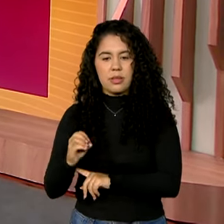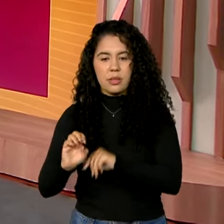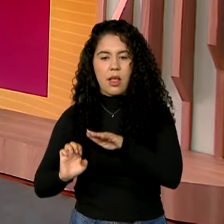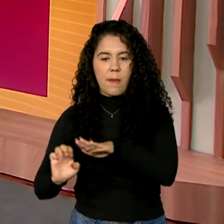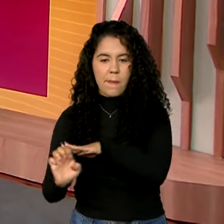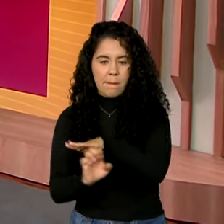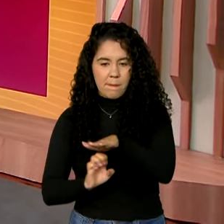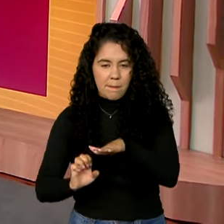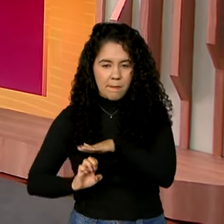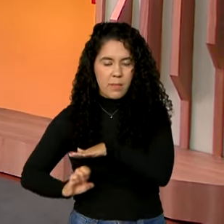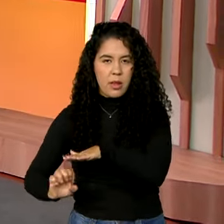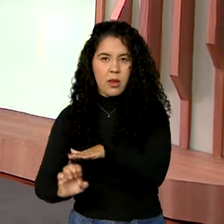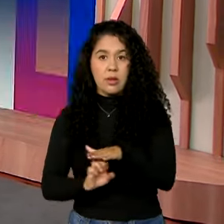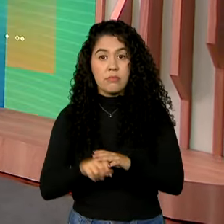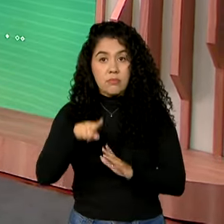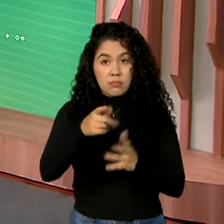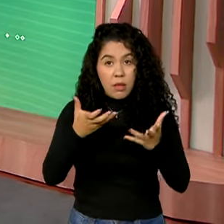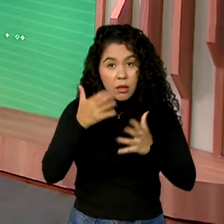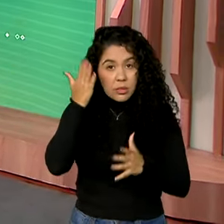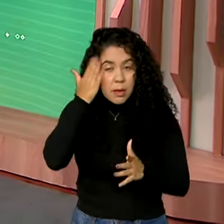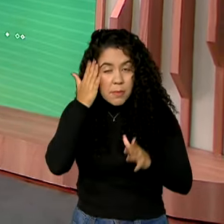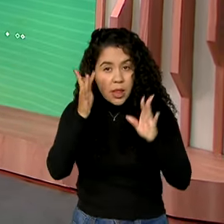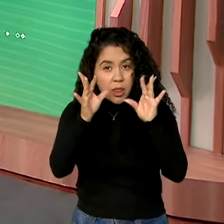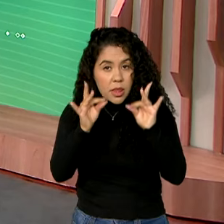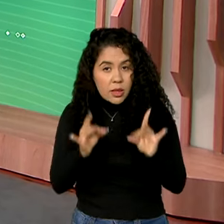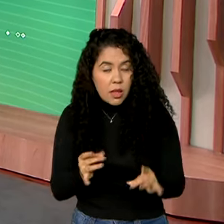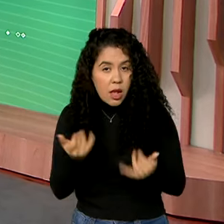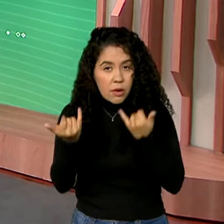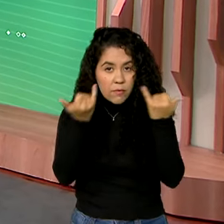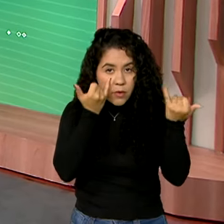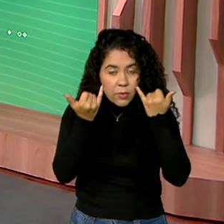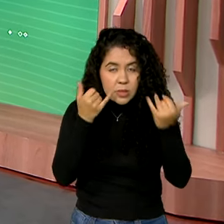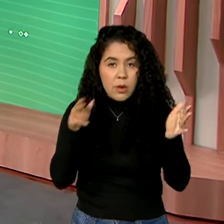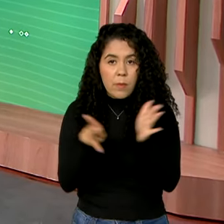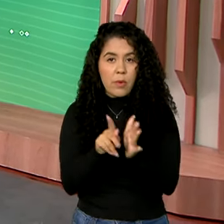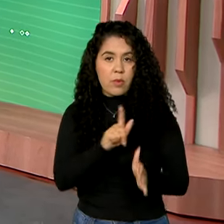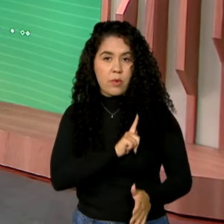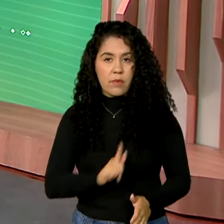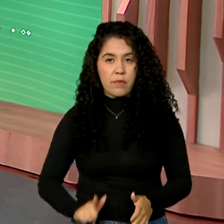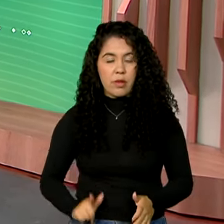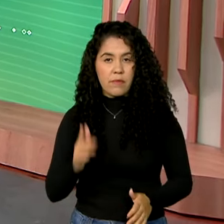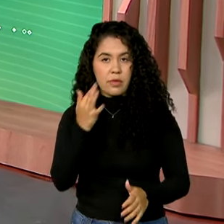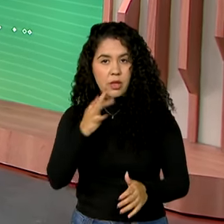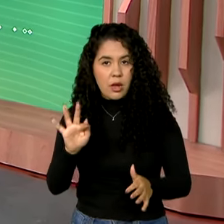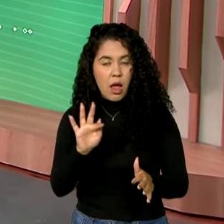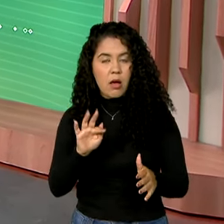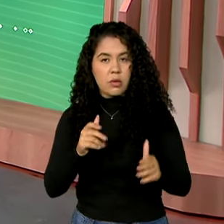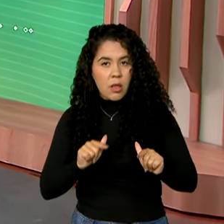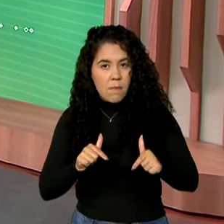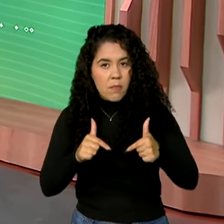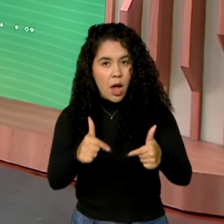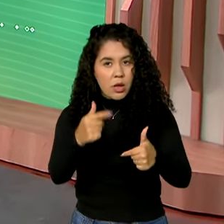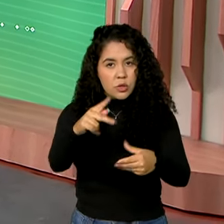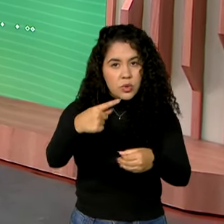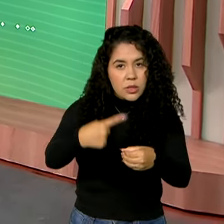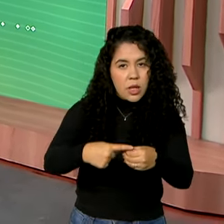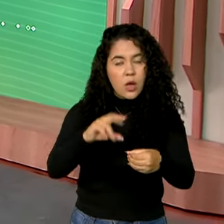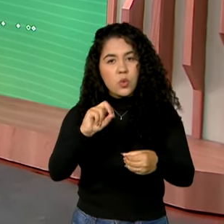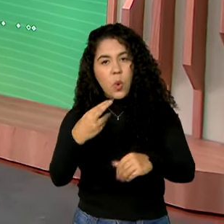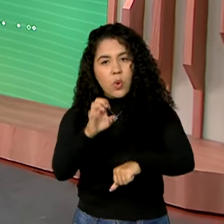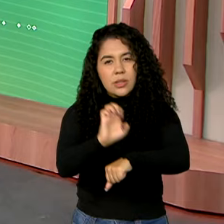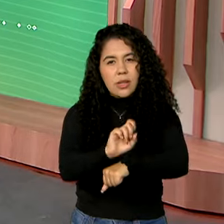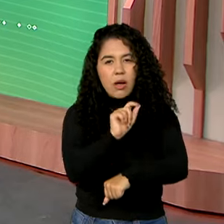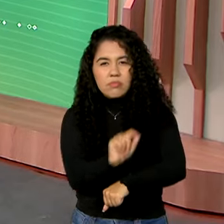optantes. Se você quiser saber mais sobre o que o governo federal está fazendo na sua cidade ou qualquer outro cantinho